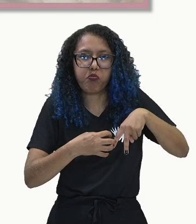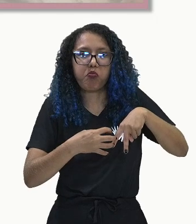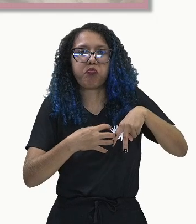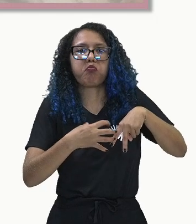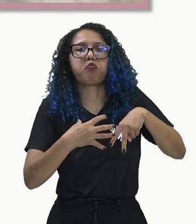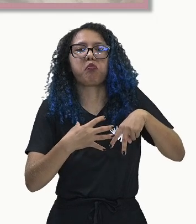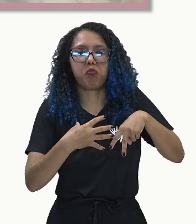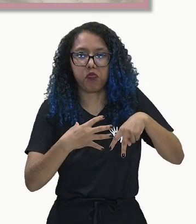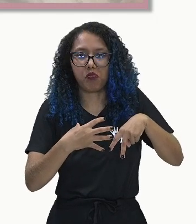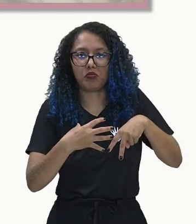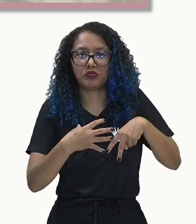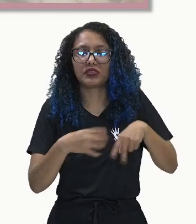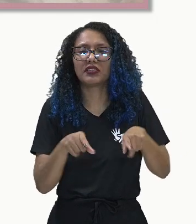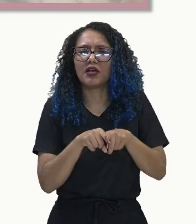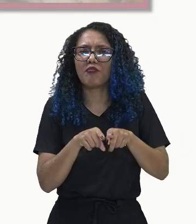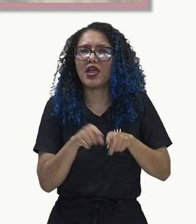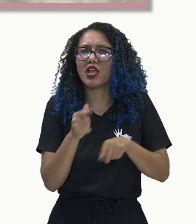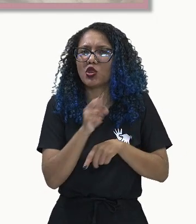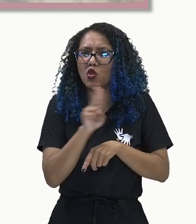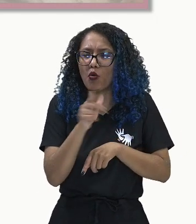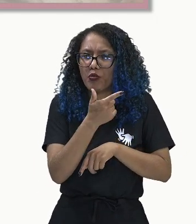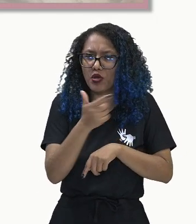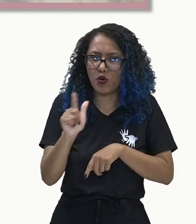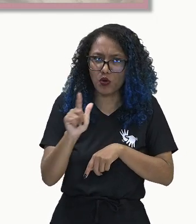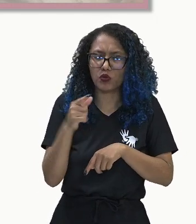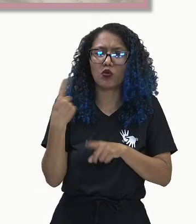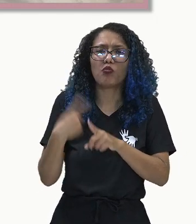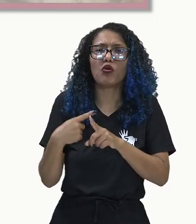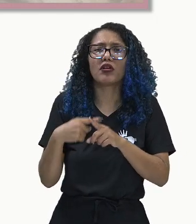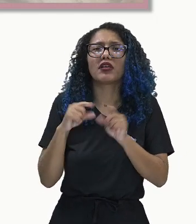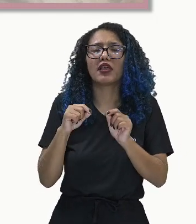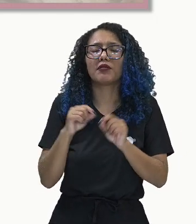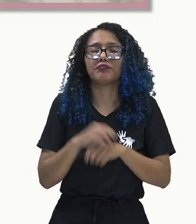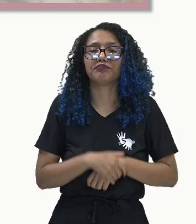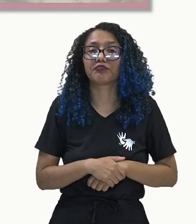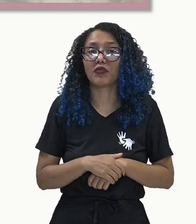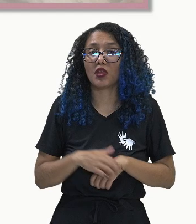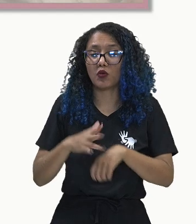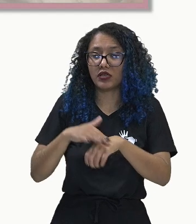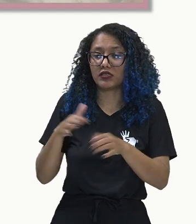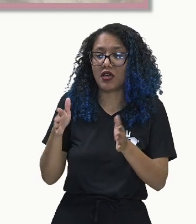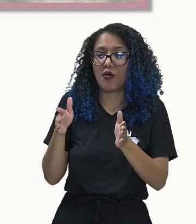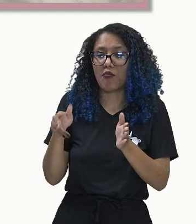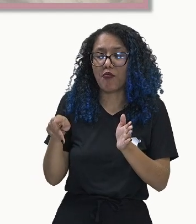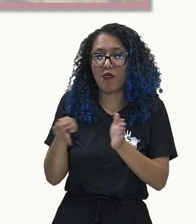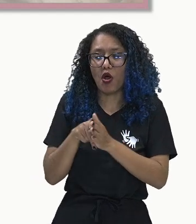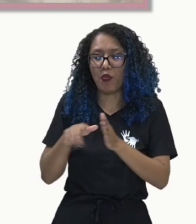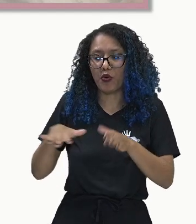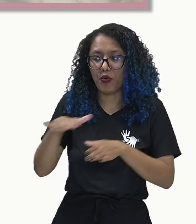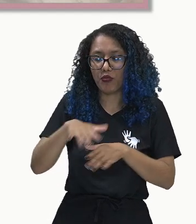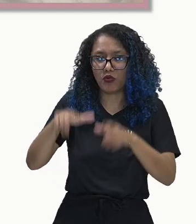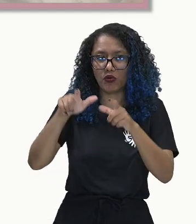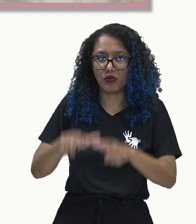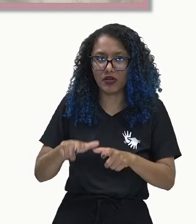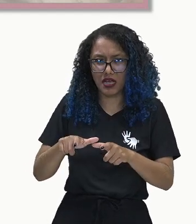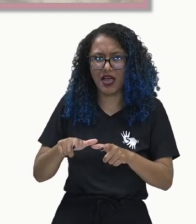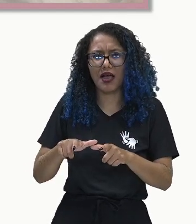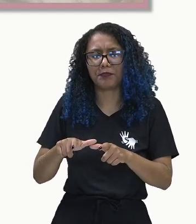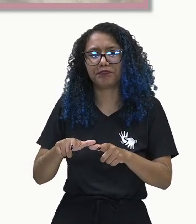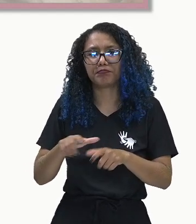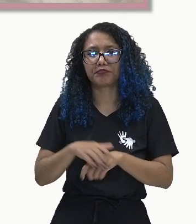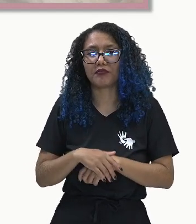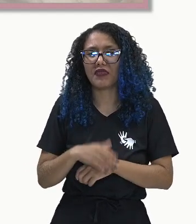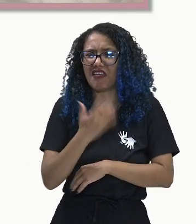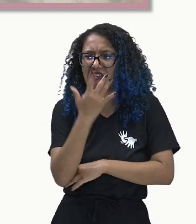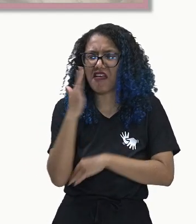filariose linfática, pois é uma doença tropical causada por infecções parasitárias.